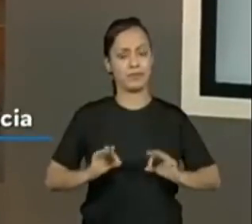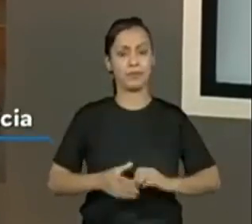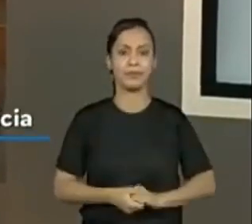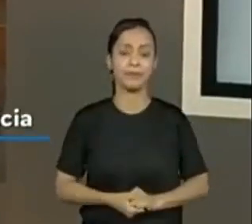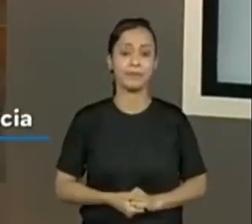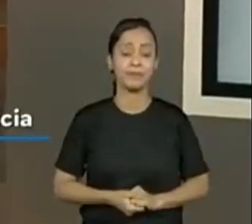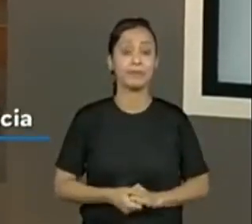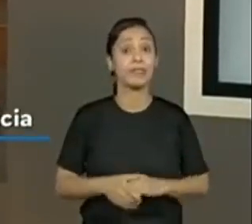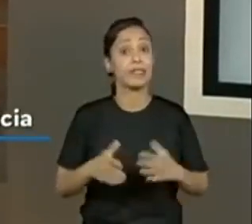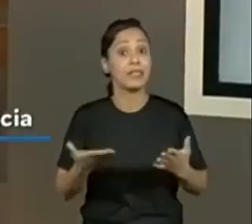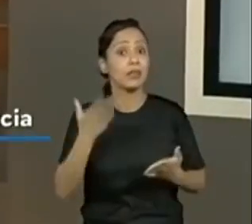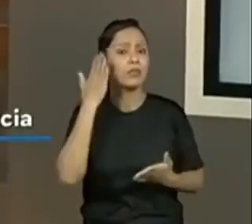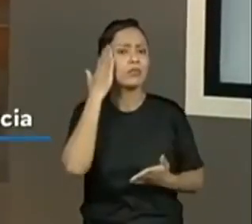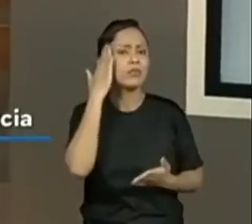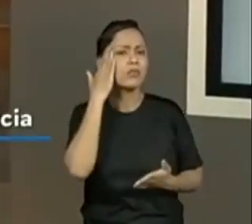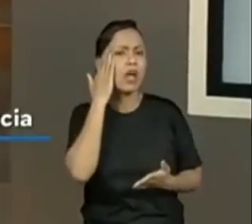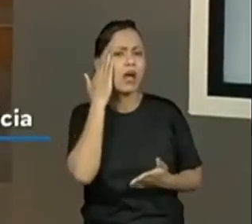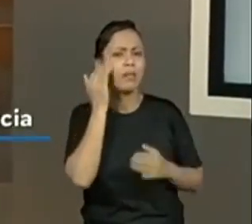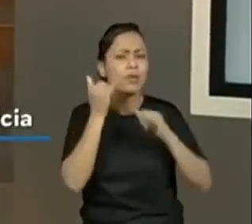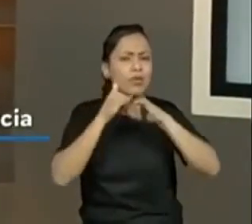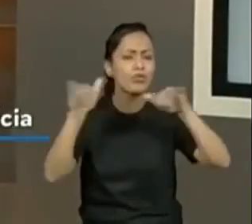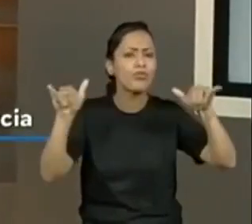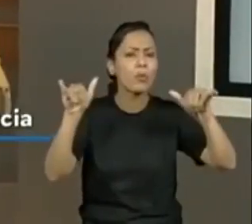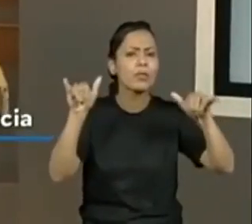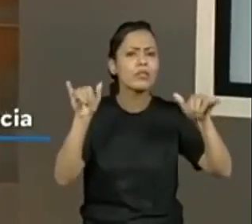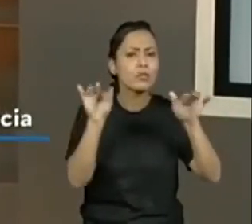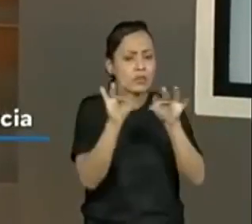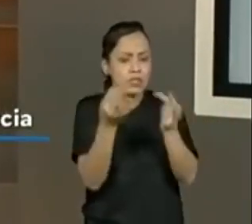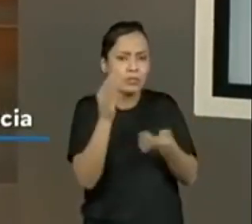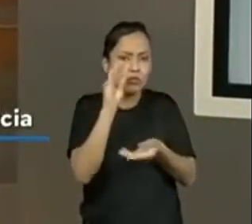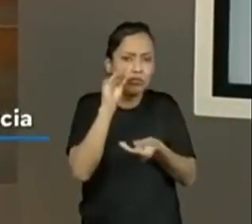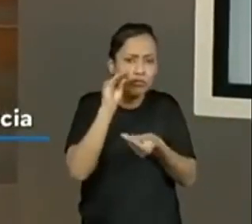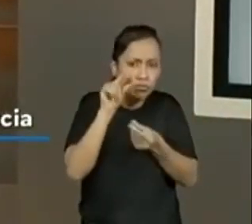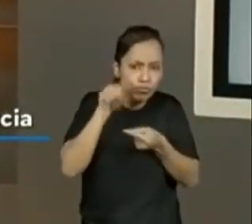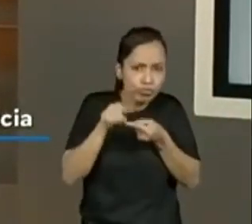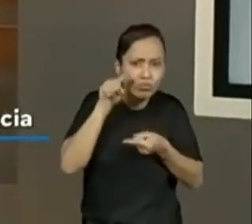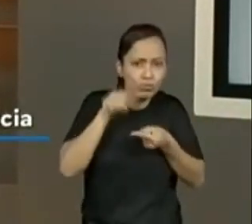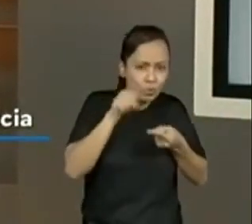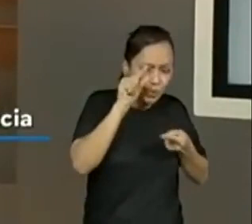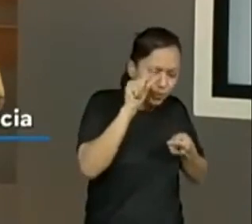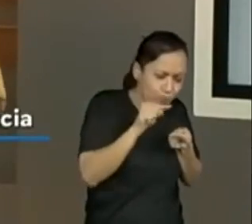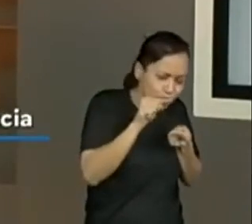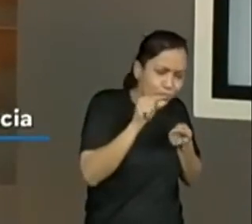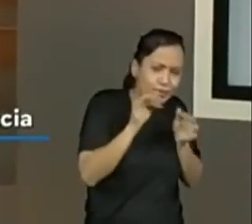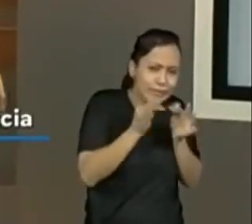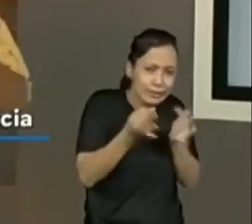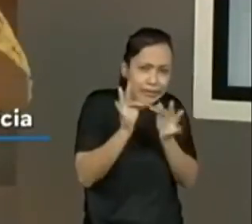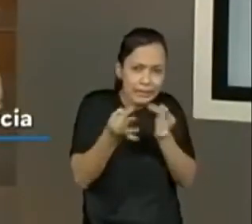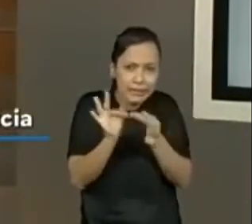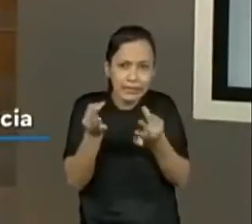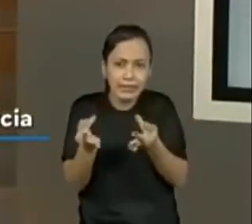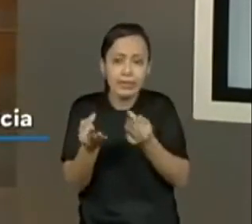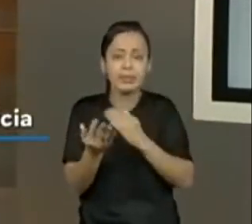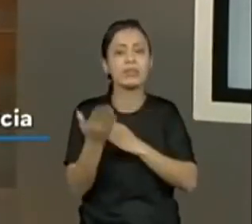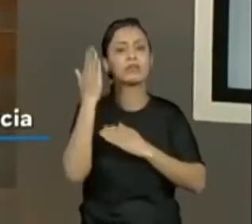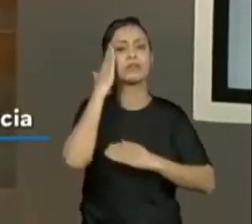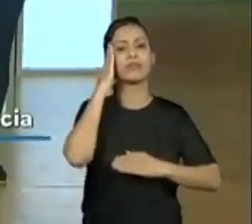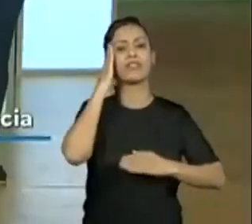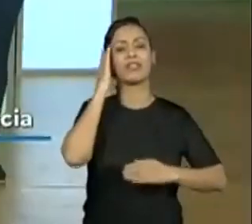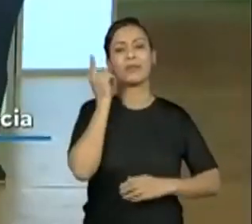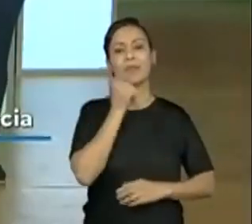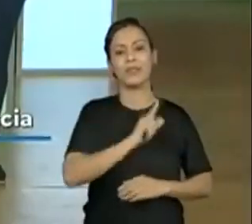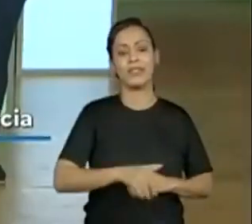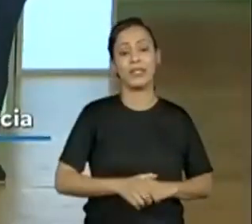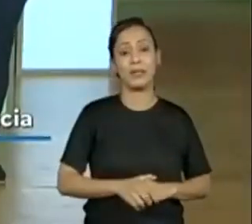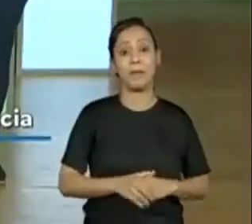vai antecipar algumas informações, mas sem muitas explicações, só estigando a vontade de